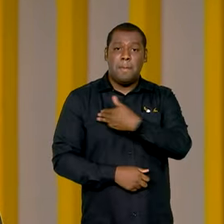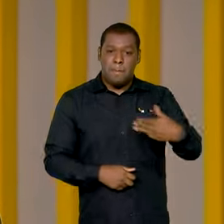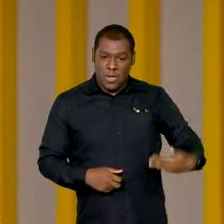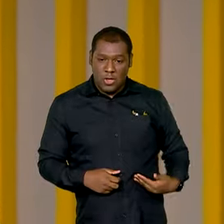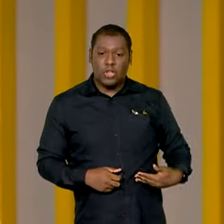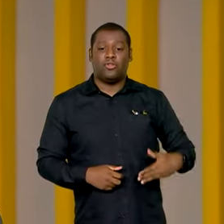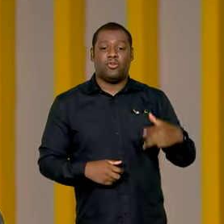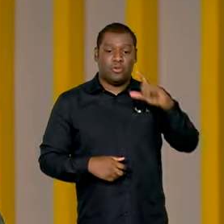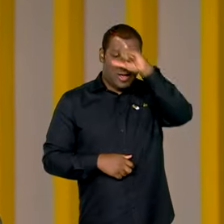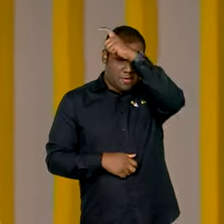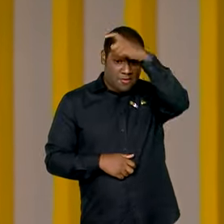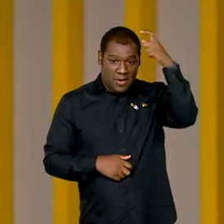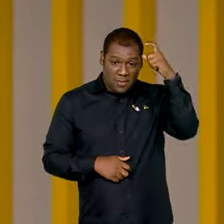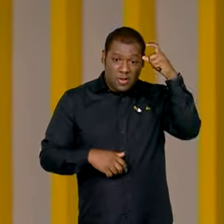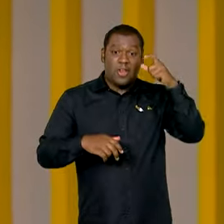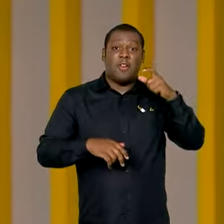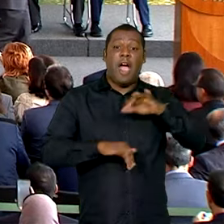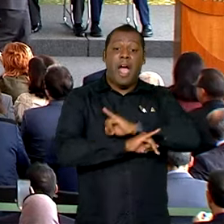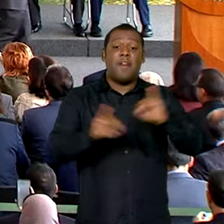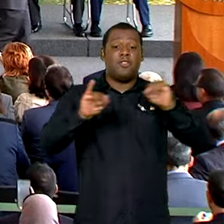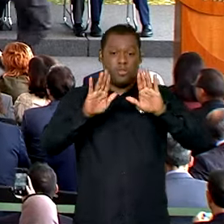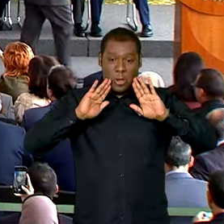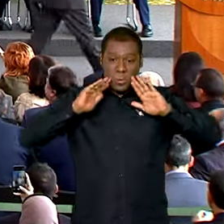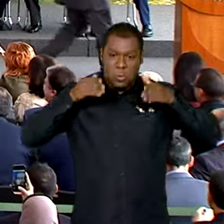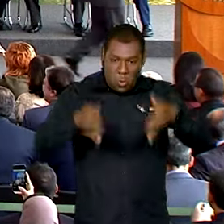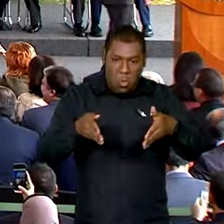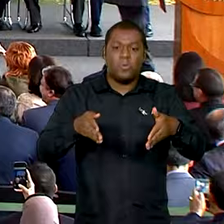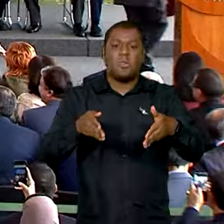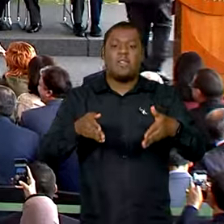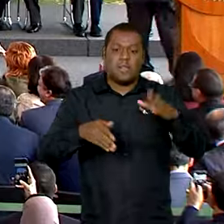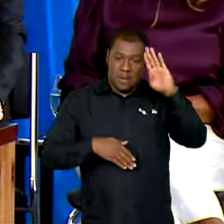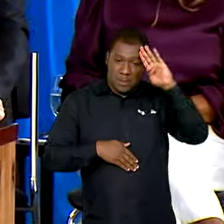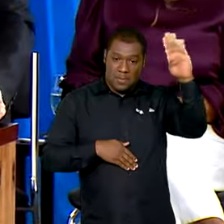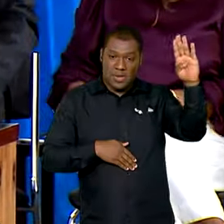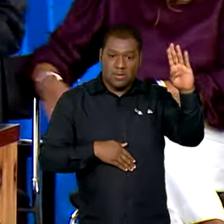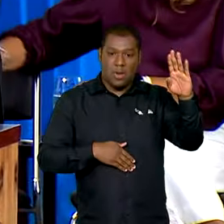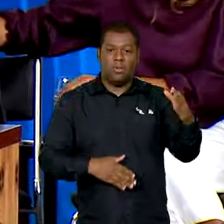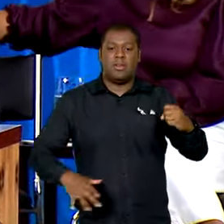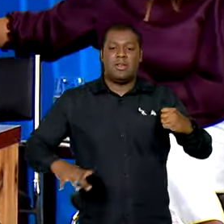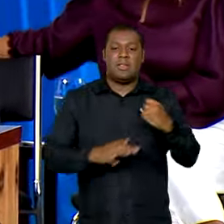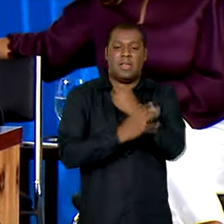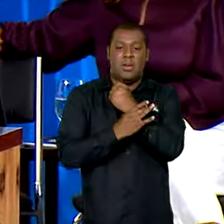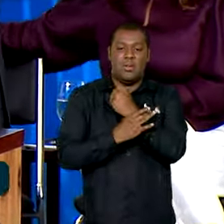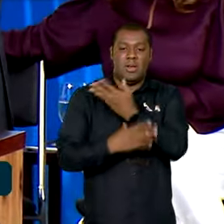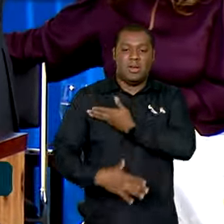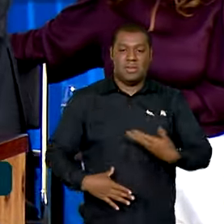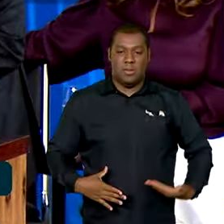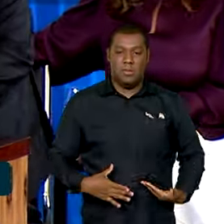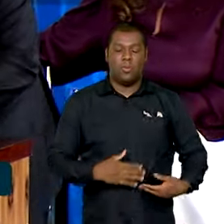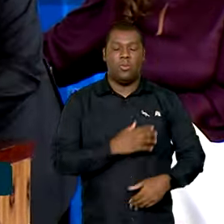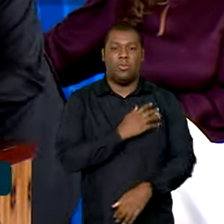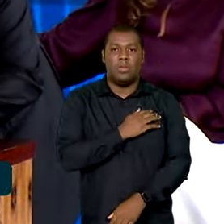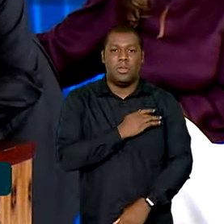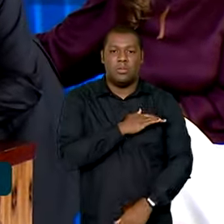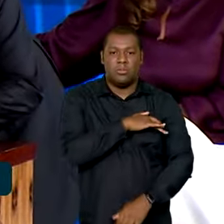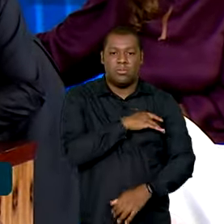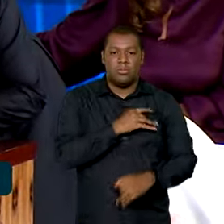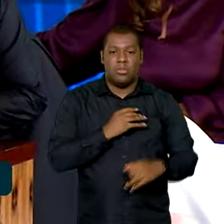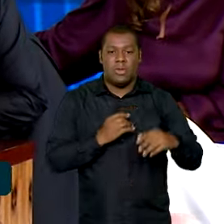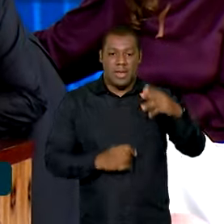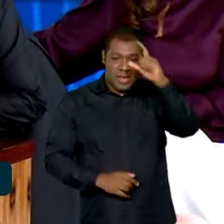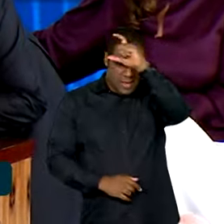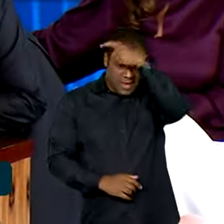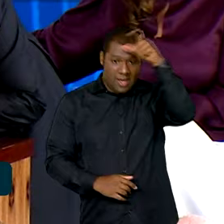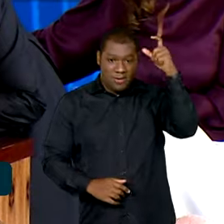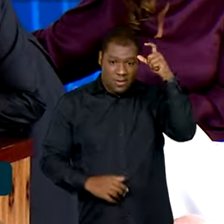vai priorizar a segurança pública. A cerimônia oficial de posse de Ricardo Lewandowski como ministro da